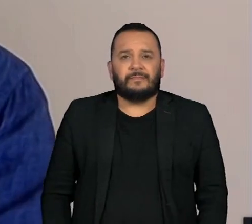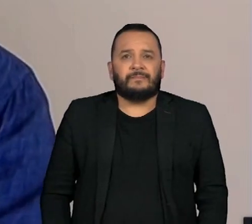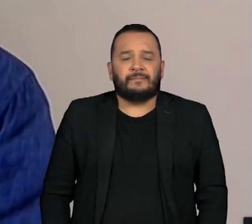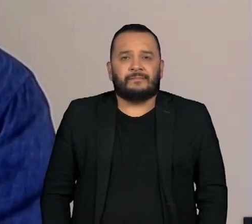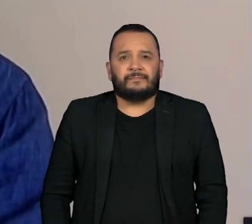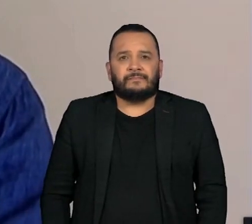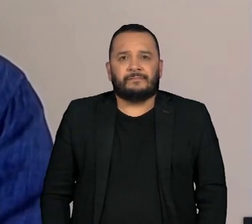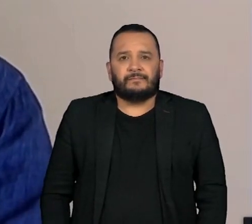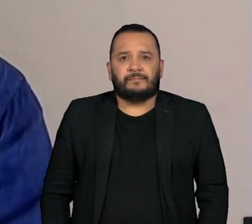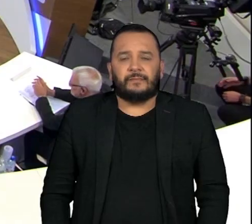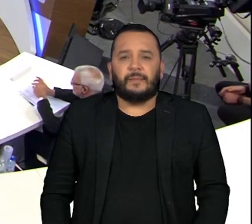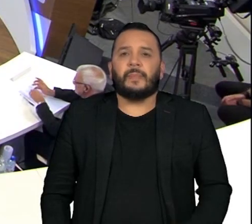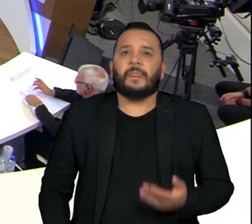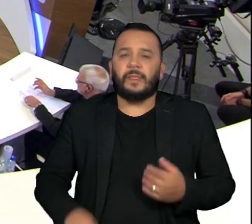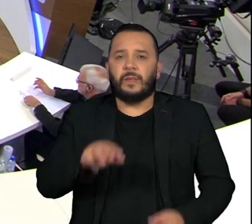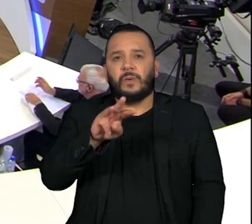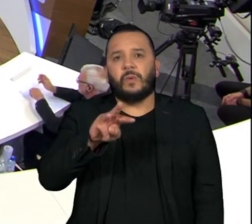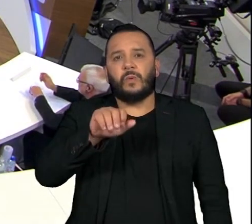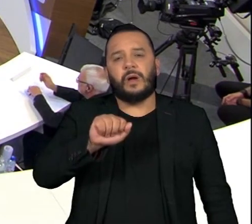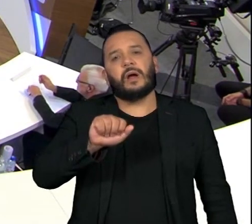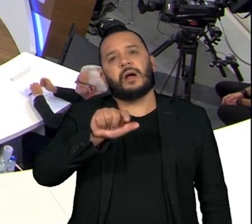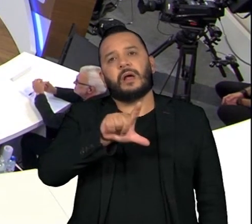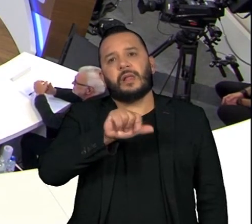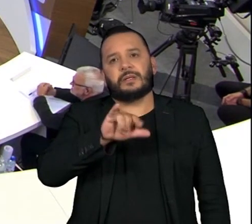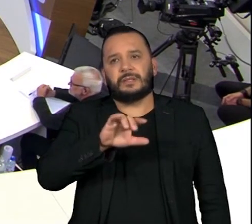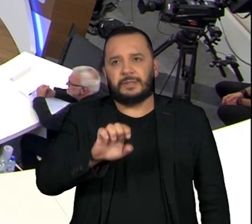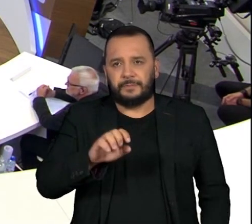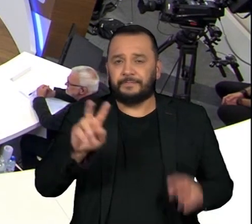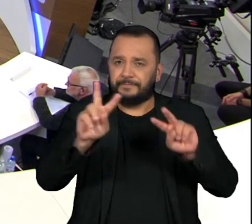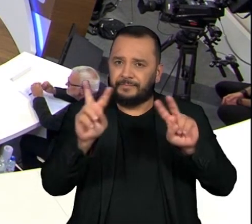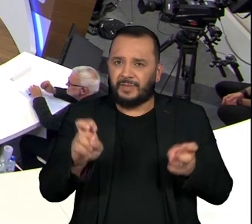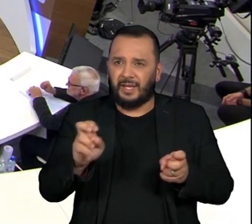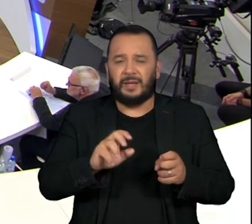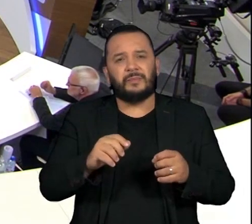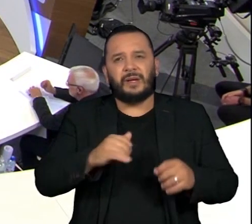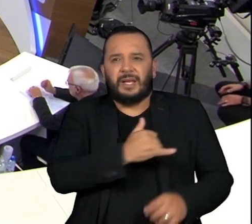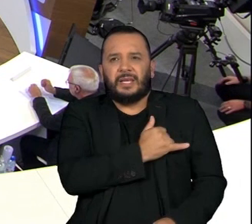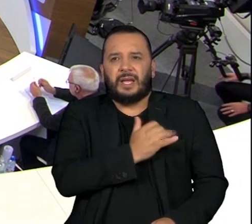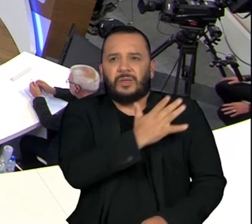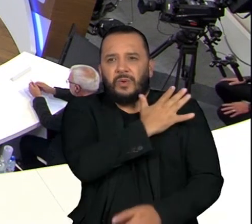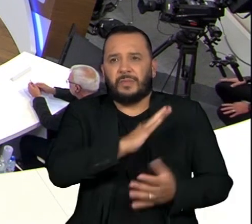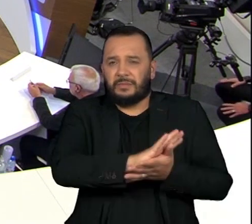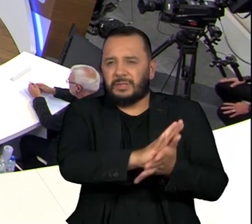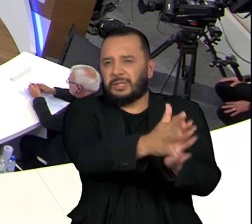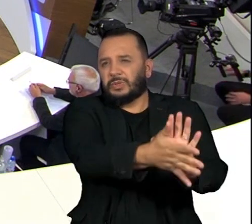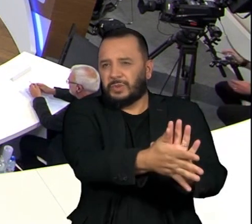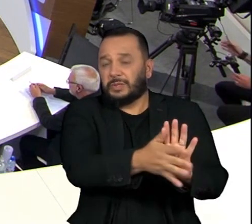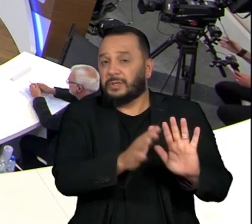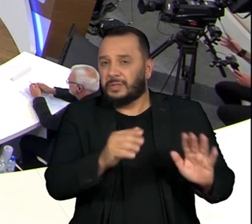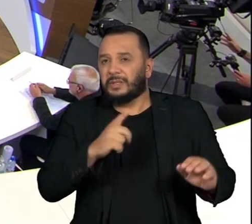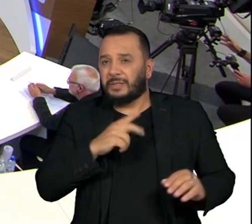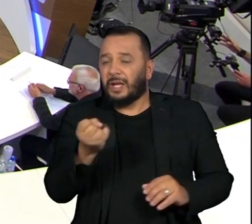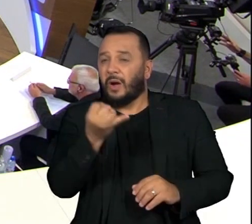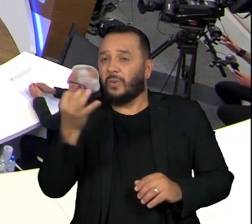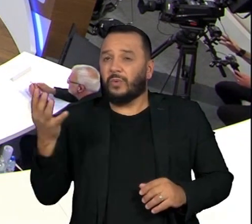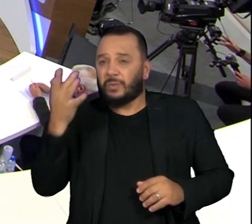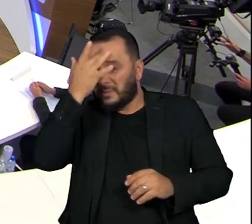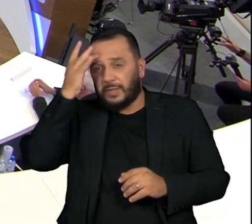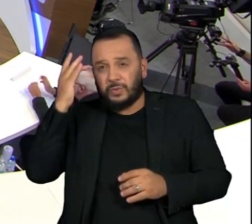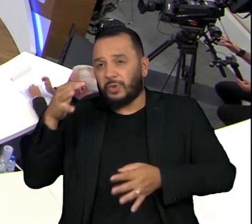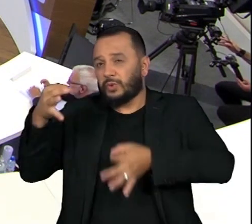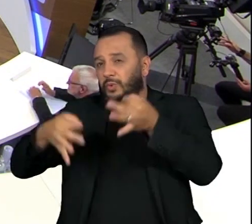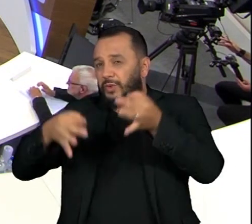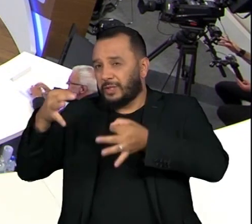Eu queria retomar o tema do genocídio do povo Yanomami. Eu entendo que juristas têm muito receio de responder sobre casos